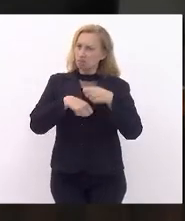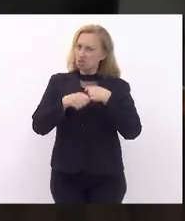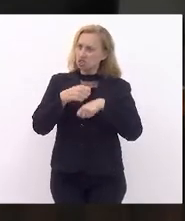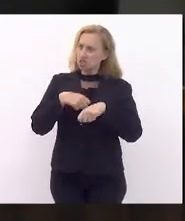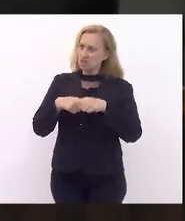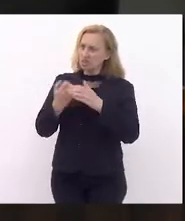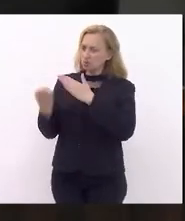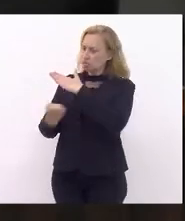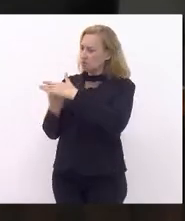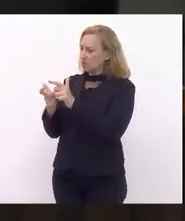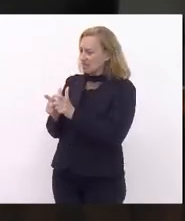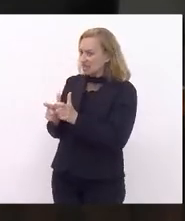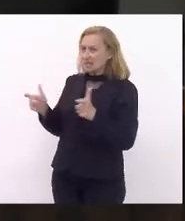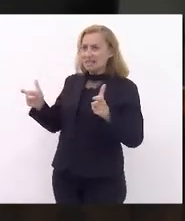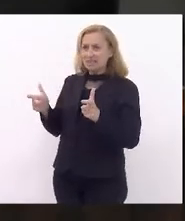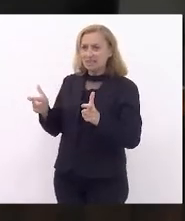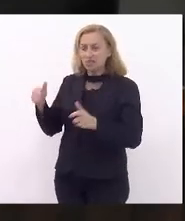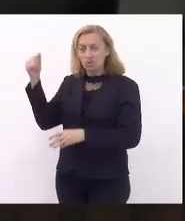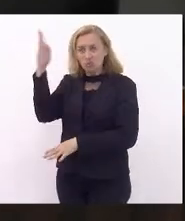empresa do Brasil,